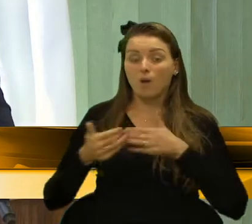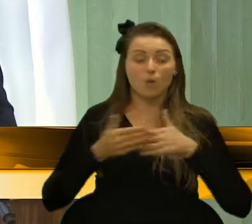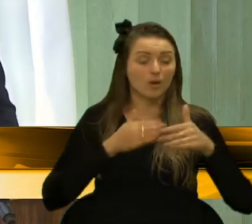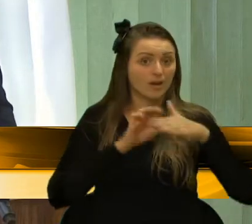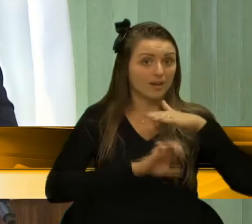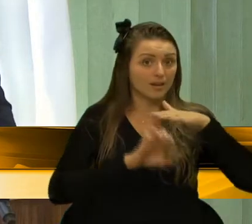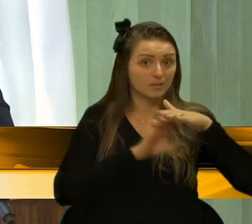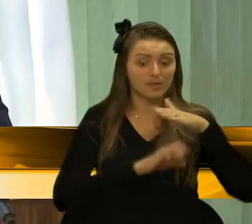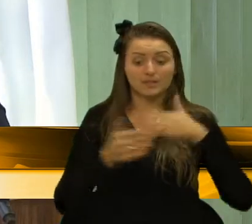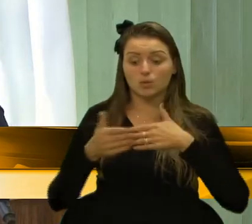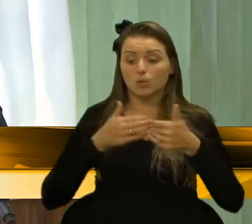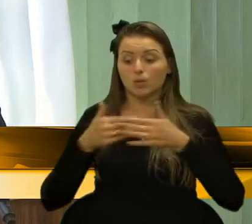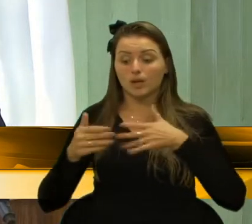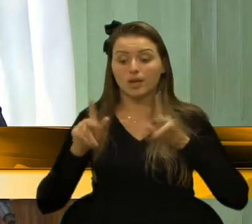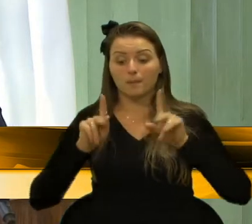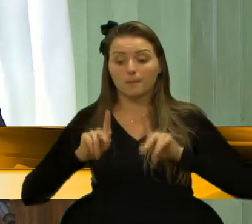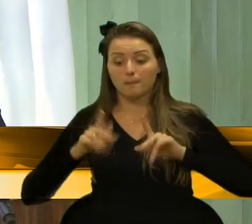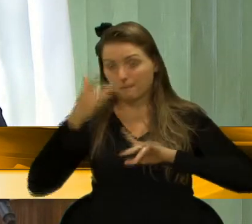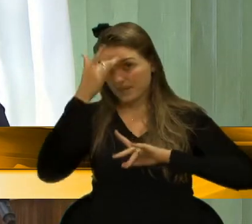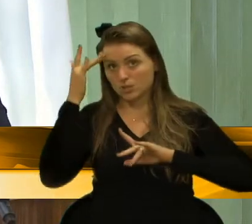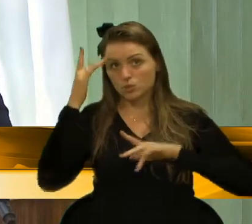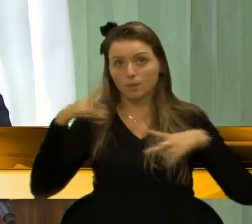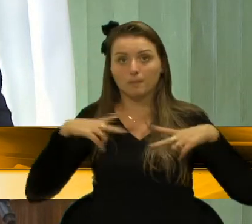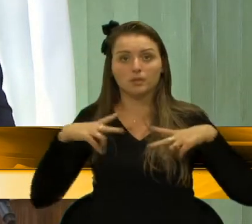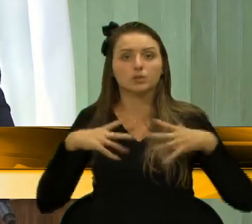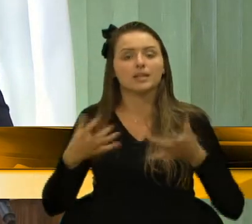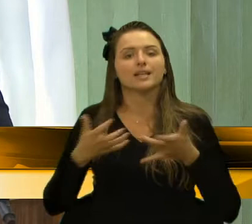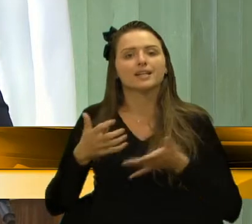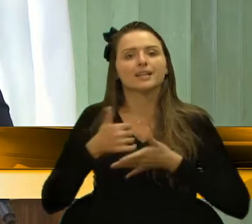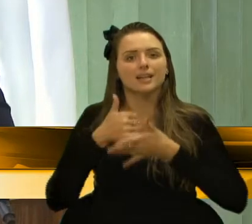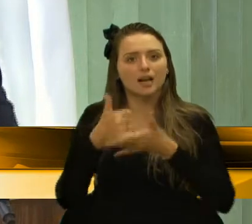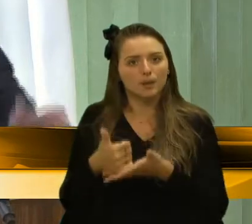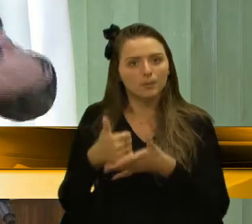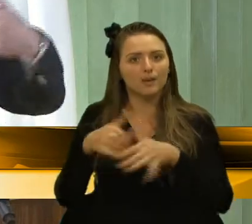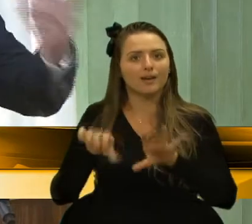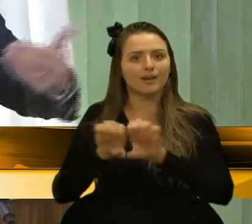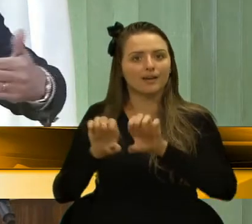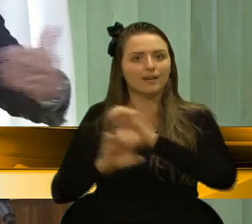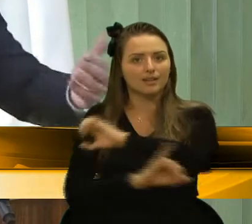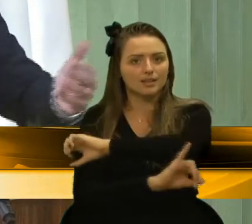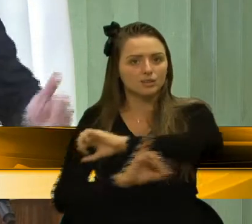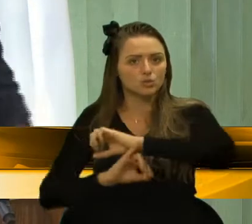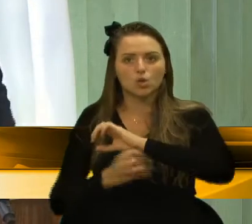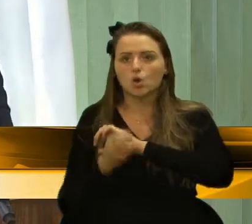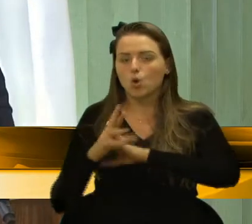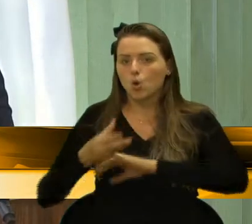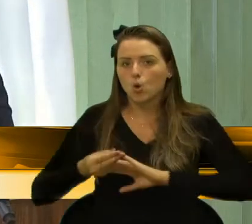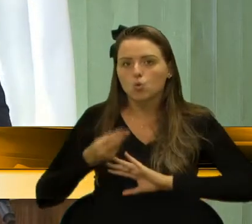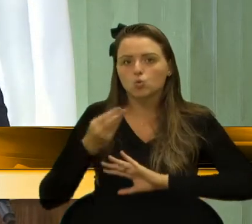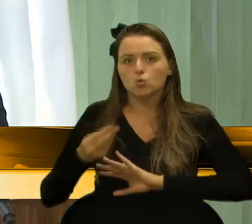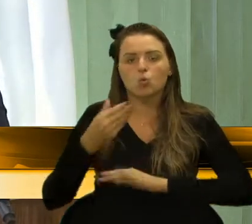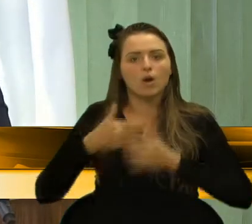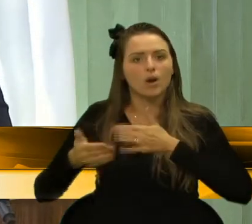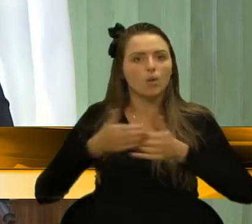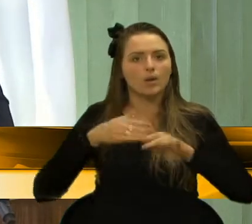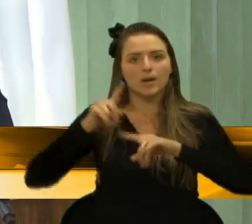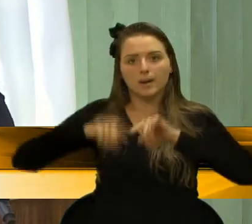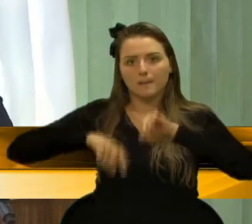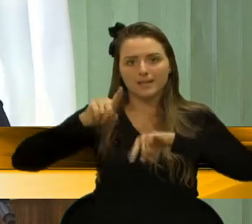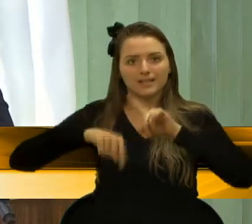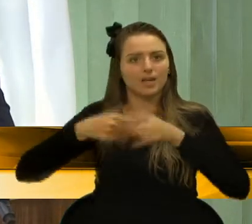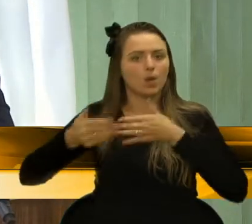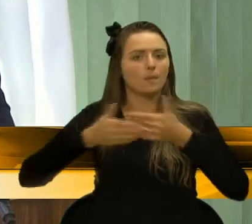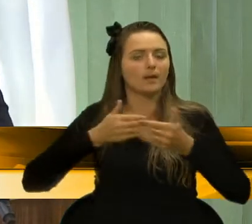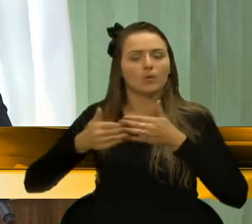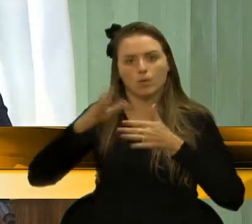qualquer pessoa física que queira auxiliar, ajudar em infraestrutura ou doar qualquer que seja o material para qualquer escola